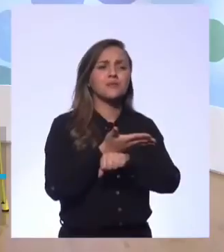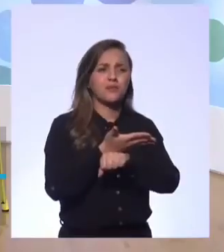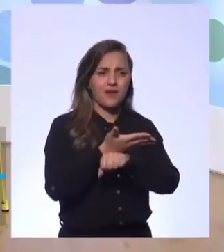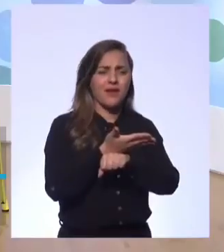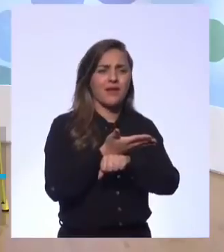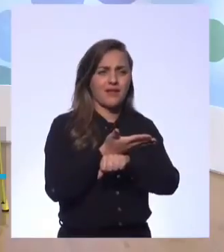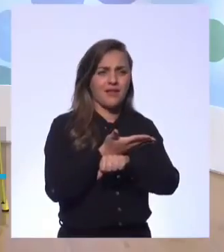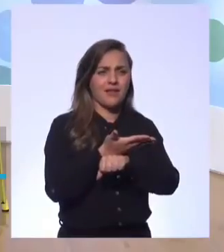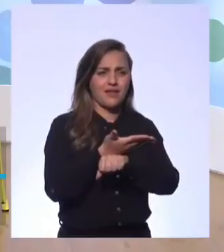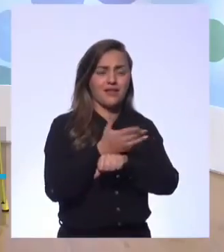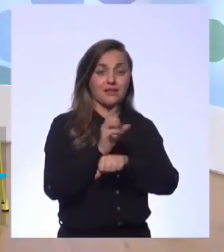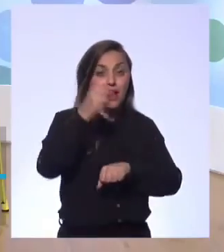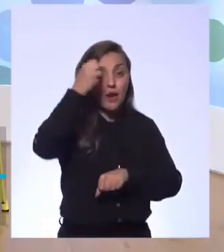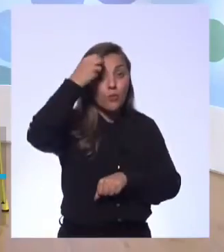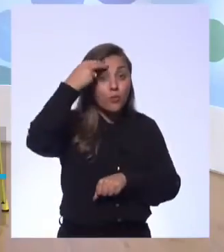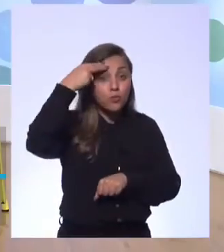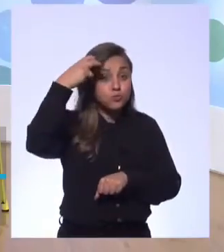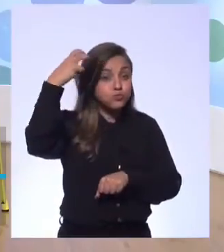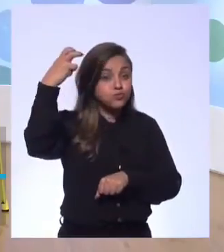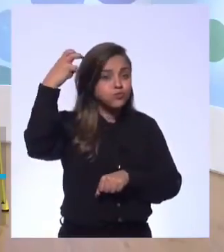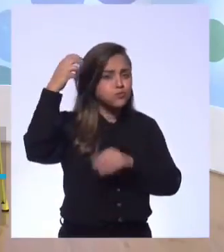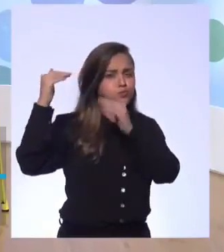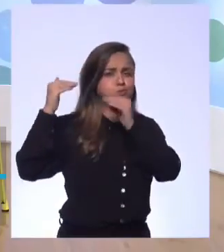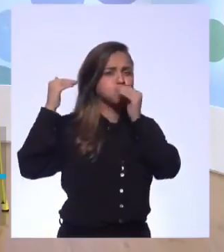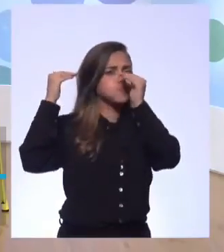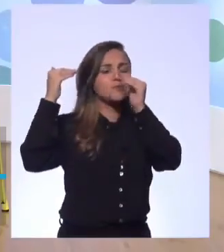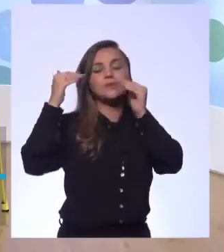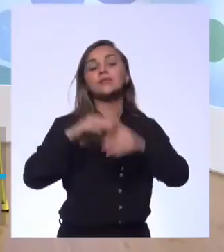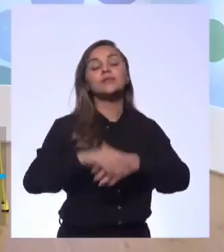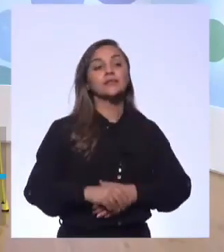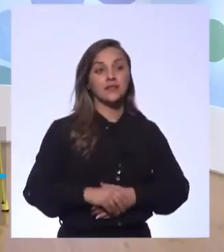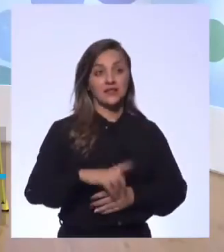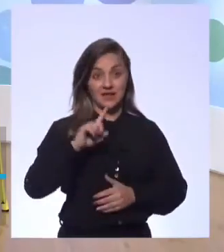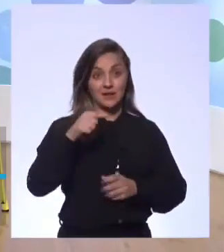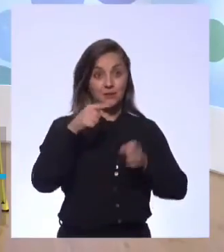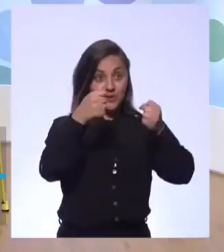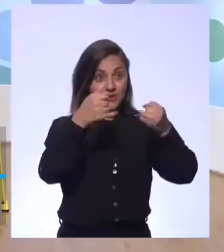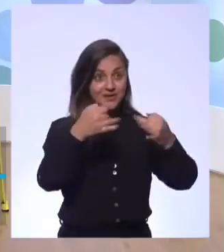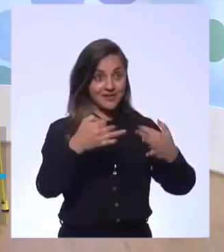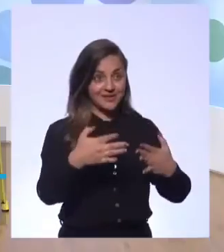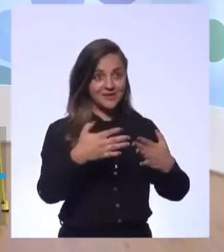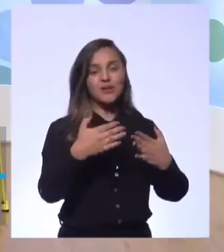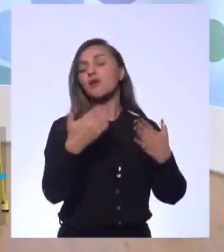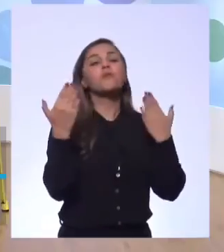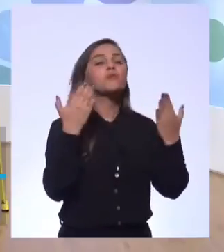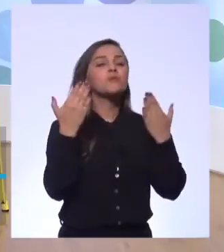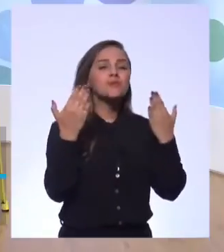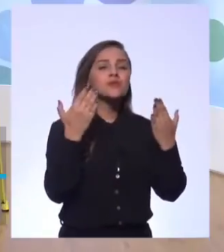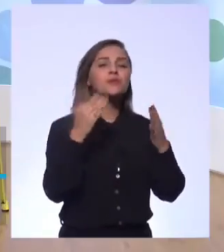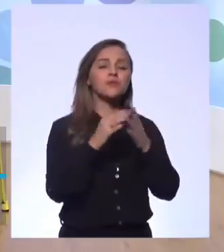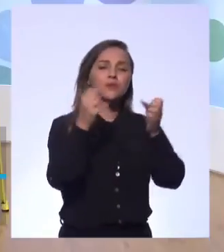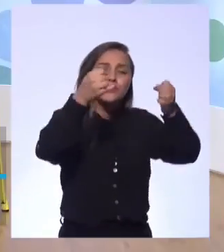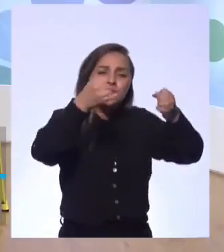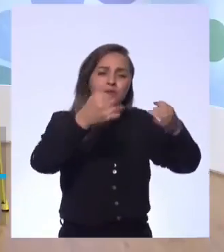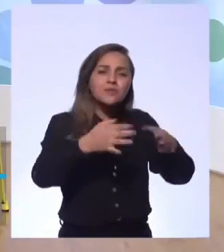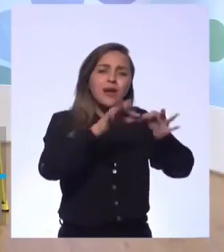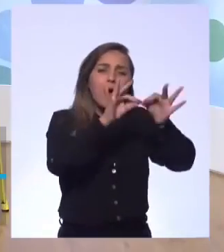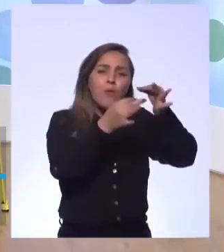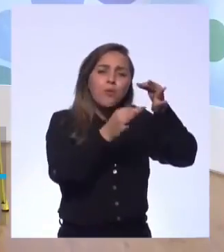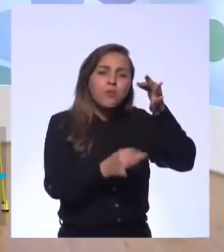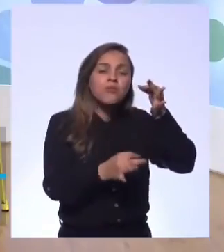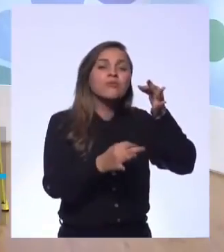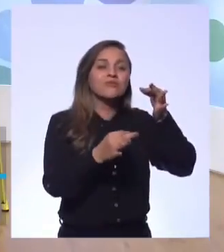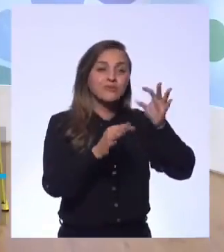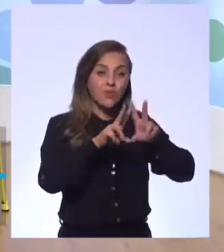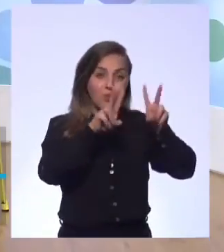já tem um lado cognitivo e intuitivo muito forte. Aí é uma questão até depois de pegar um psicoterapeuta, alguma coisa, para abrir essa conversa dentro